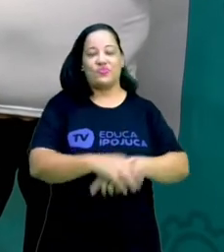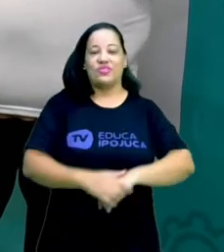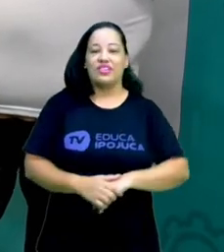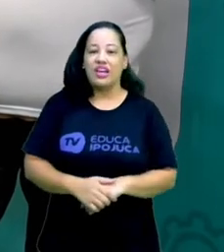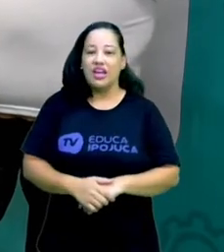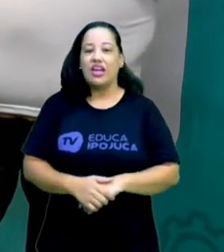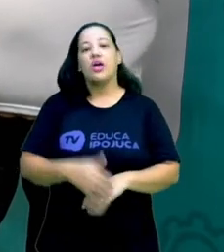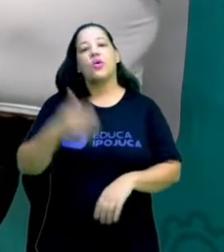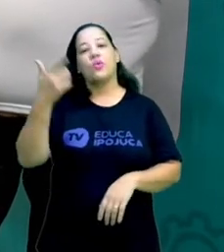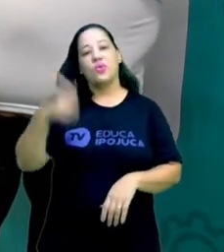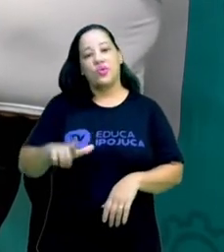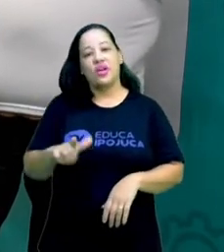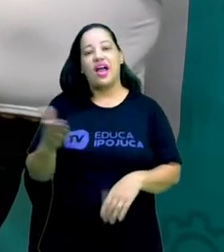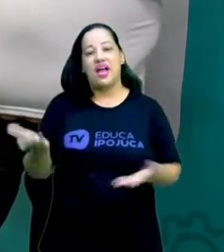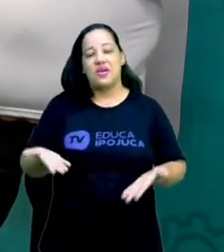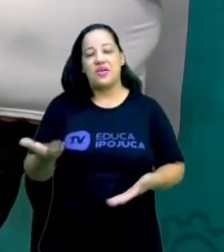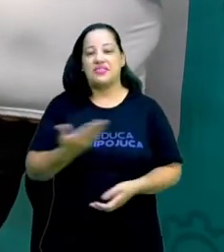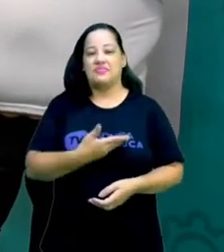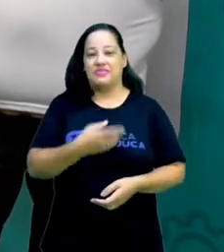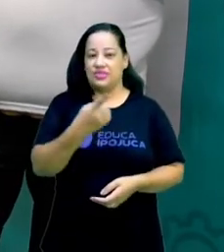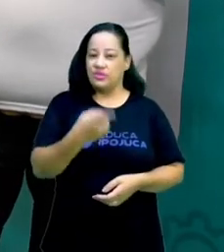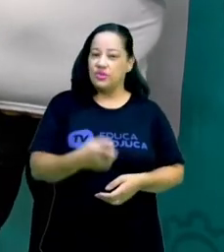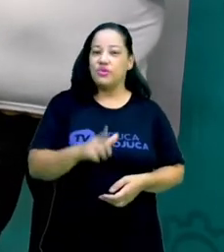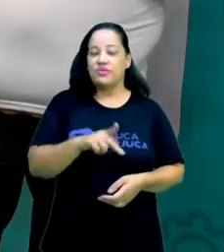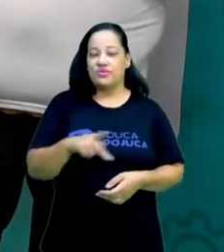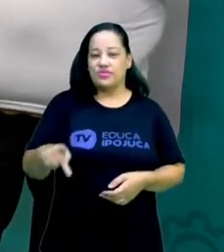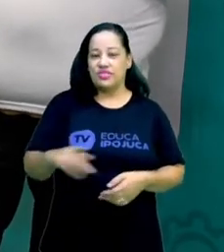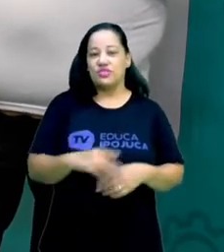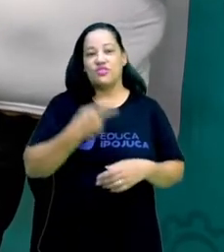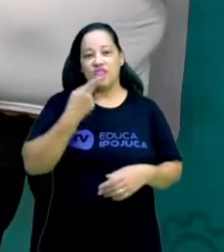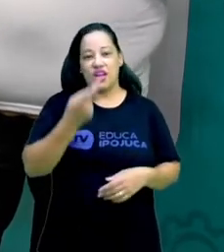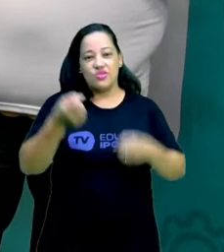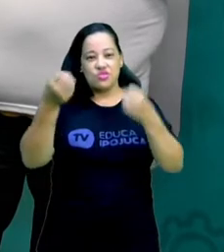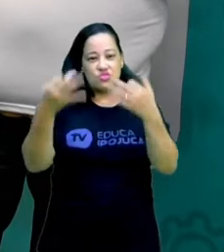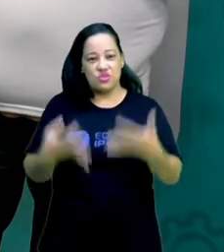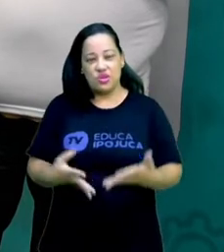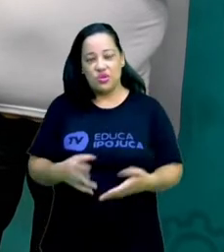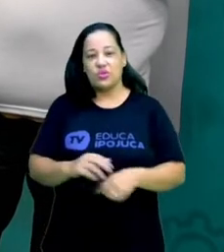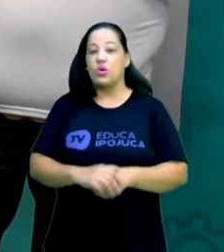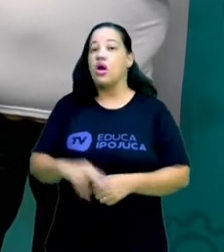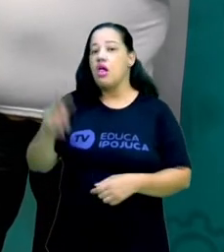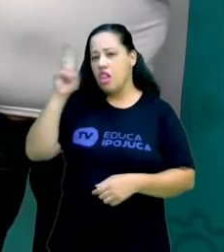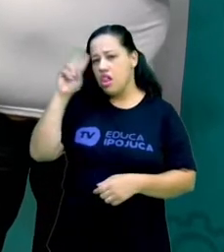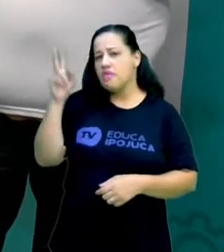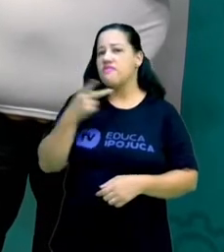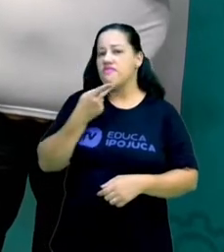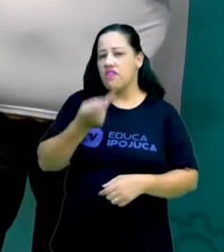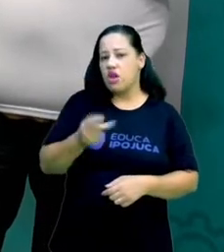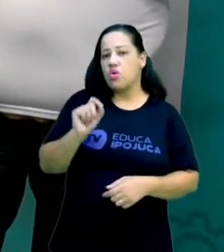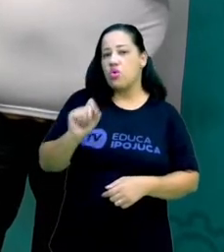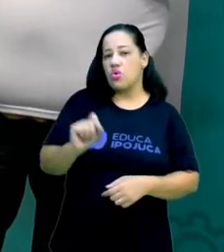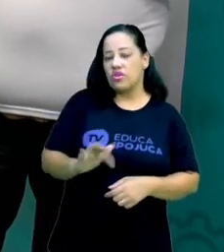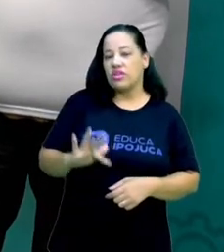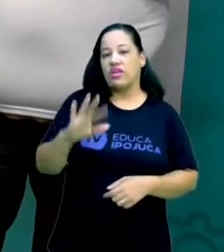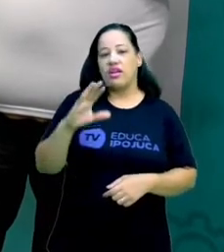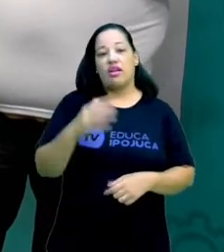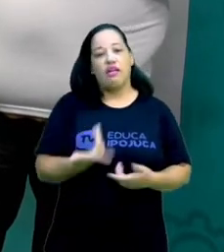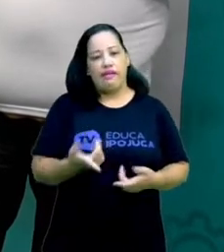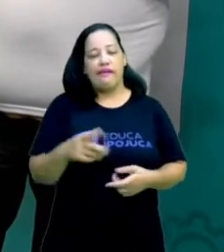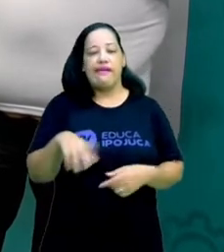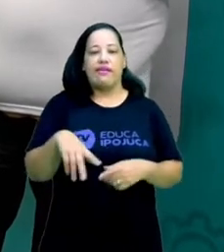Voltando ao que o nosso amigo Lúcio falou, lembra que ele falou lá atrás sobre os cavalos marinhos? Pois então,